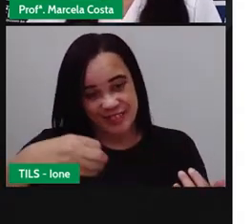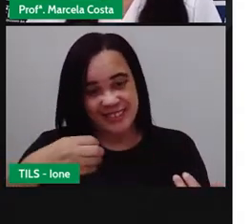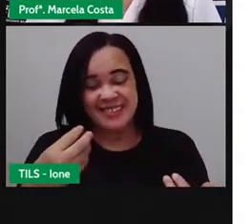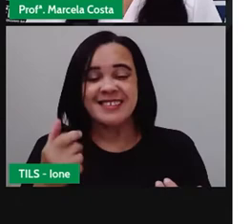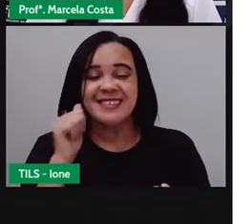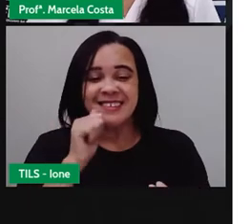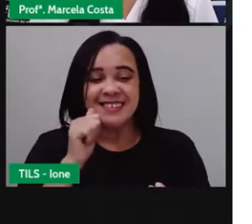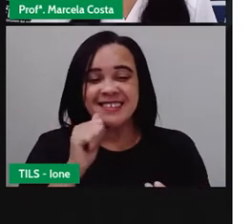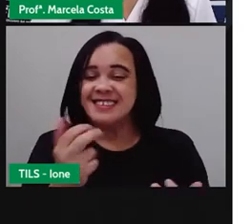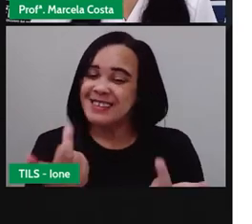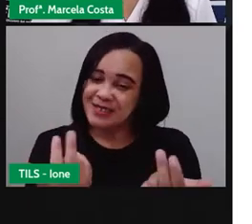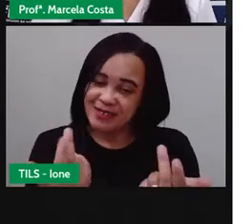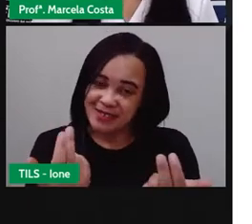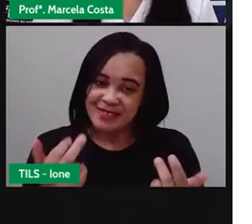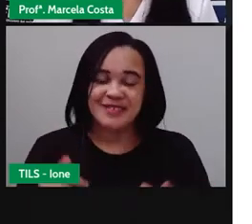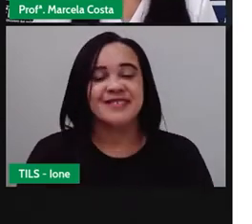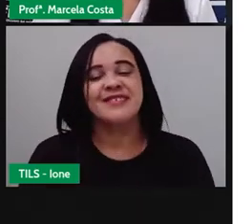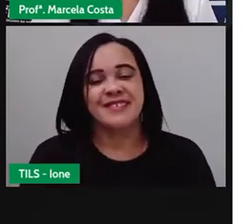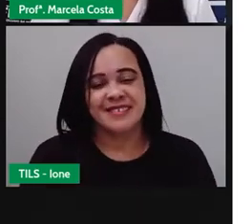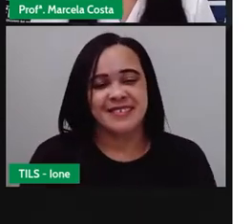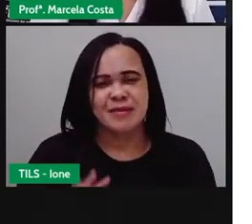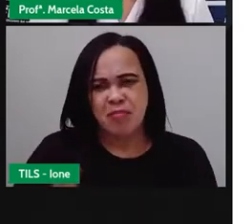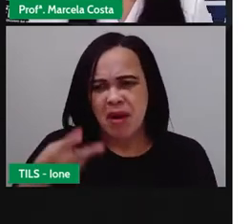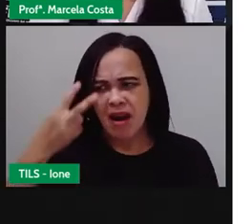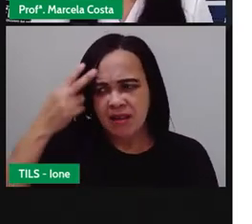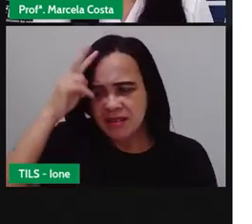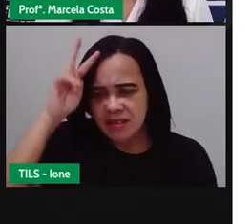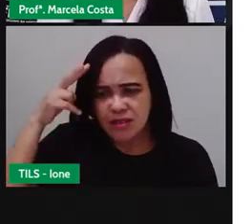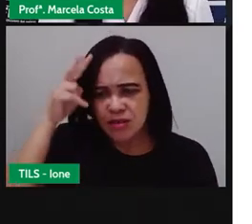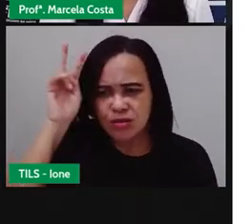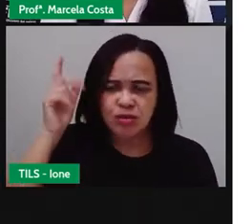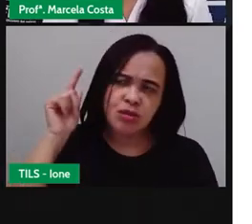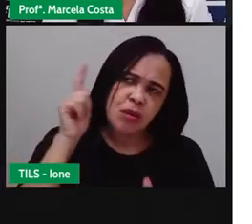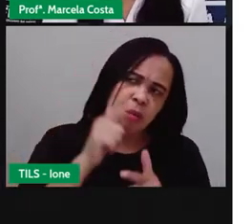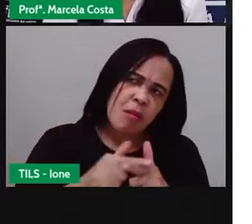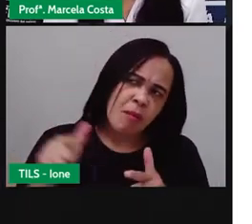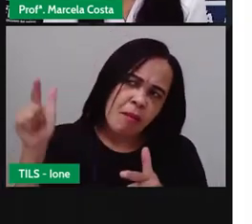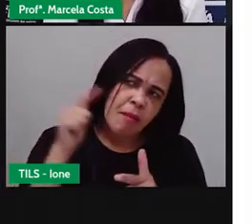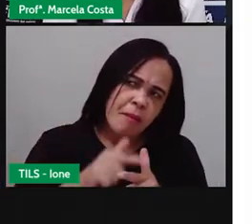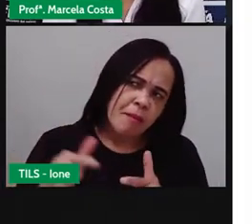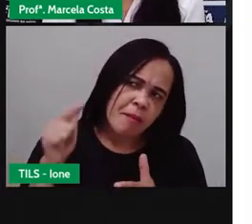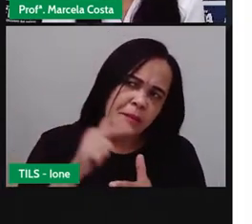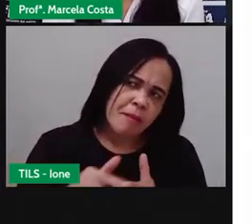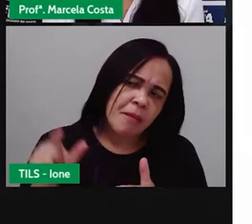E nessa história, qual era o problema? Qual